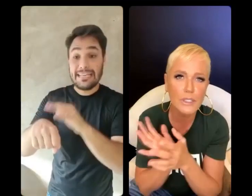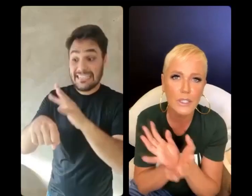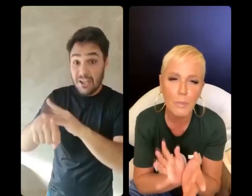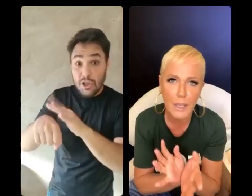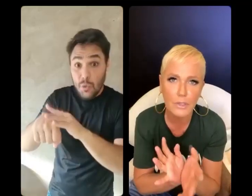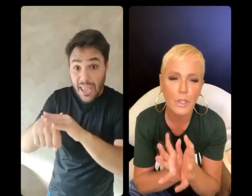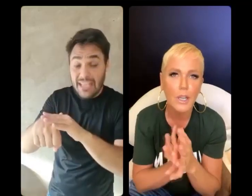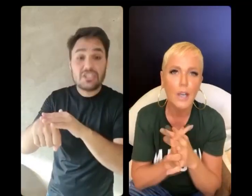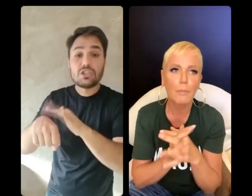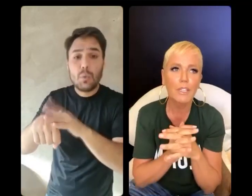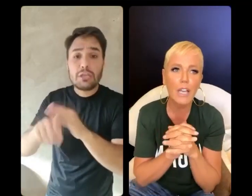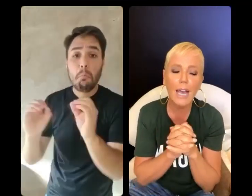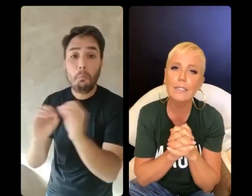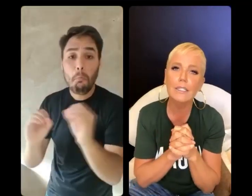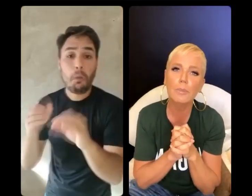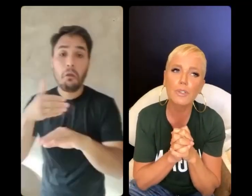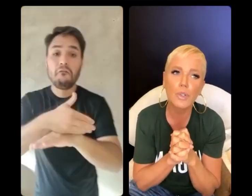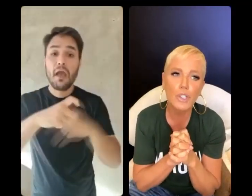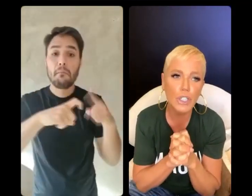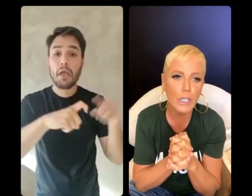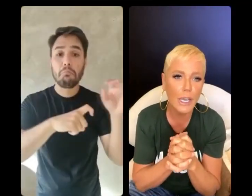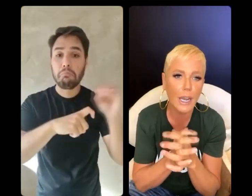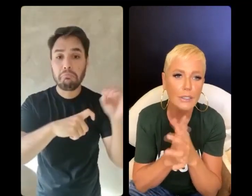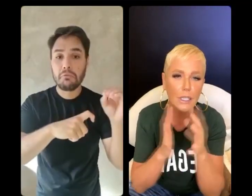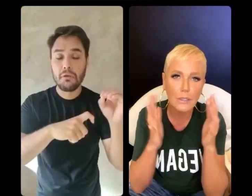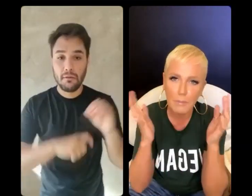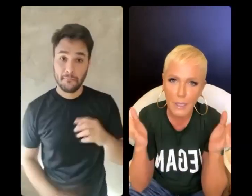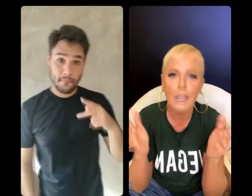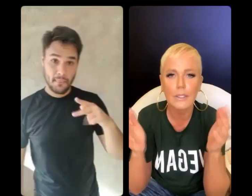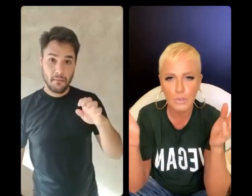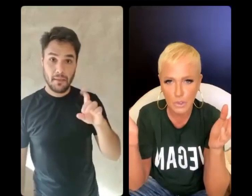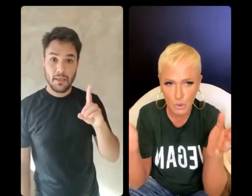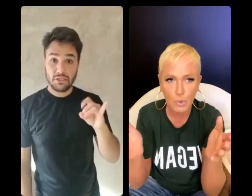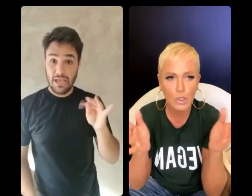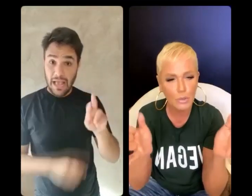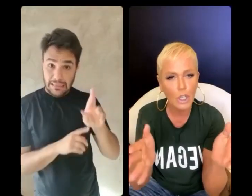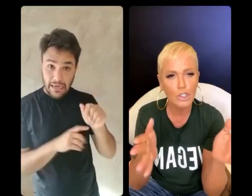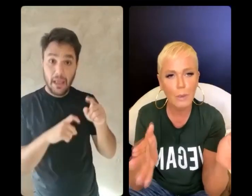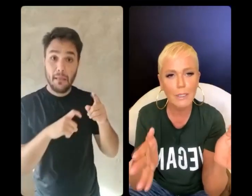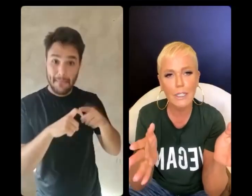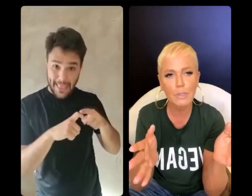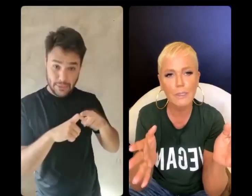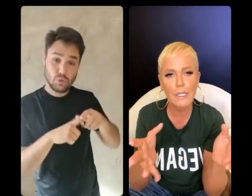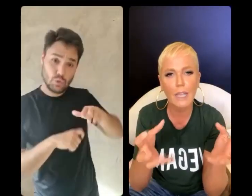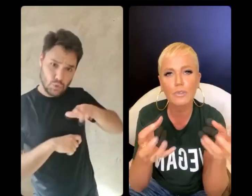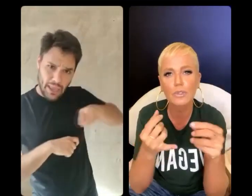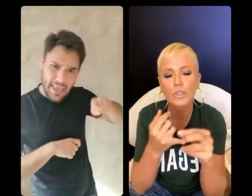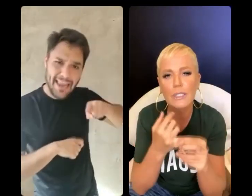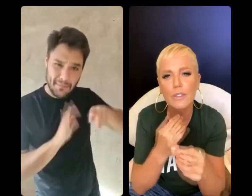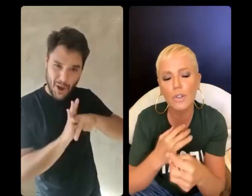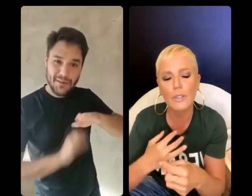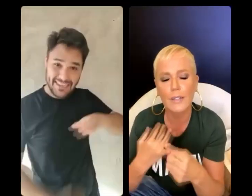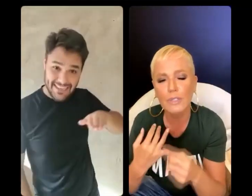como vocês irem ao médico. Pediatras são pessoas que elas têm também, estudam de uma maneira, tipo assim, a